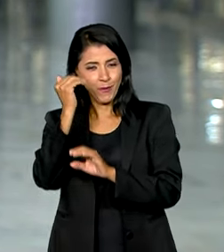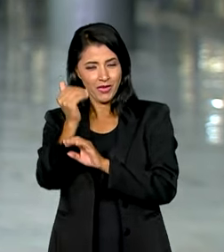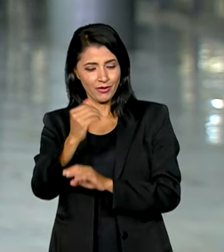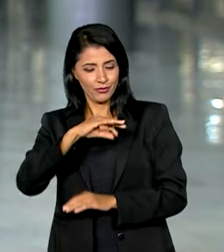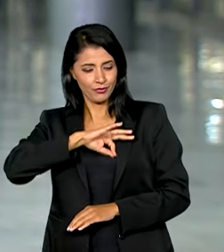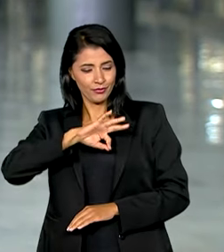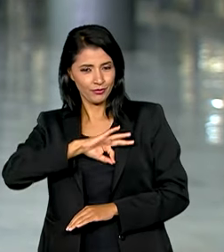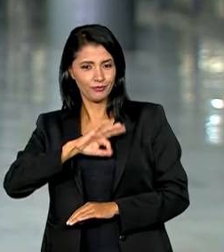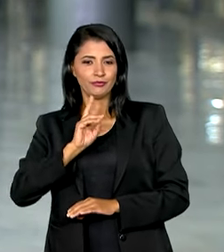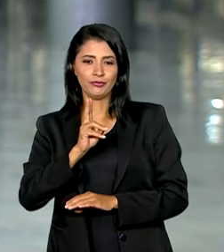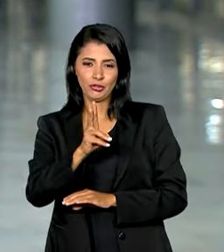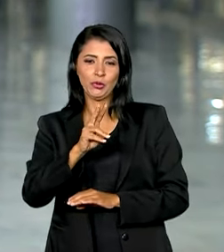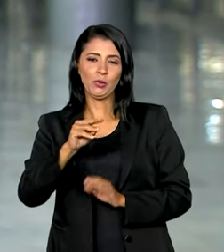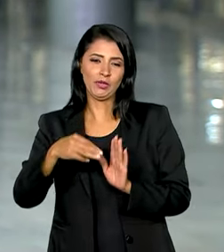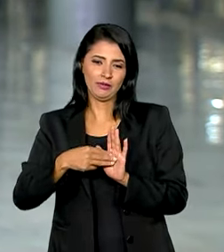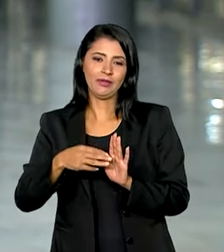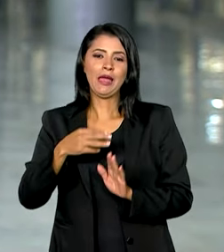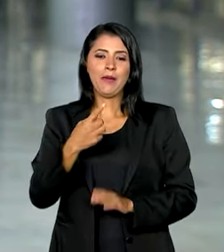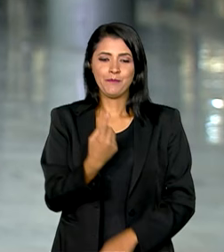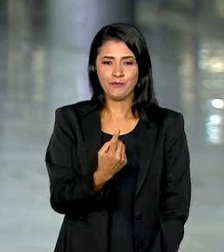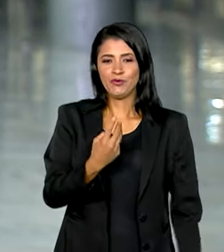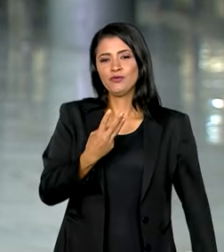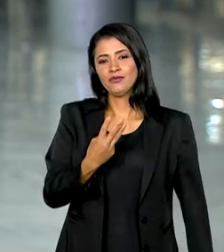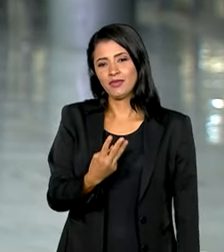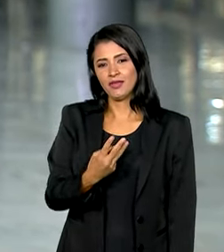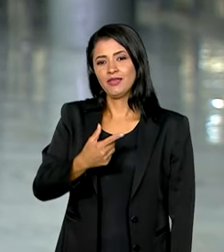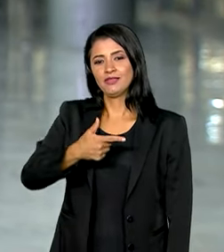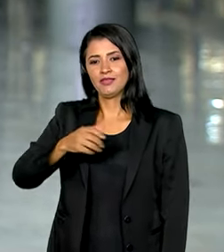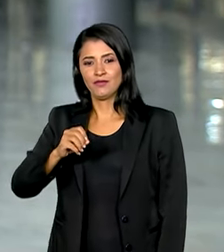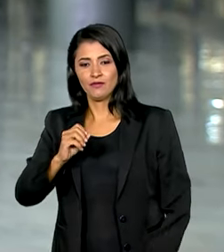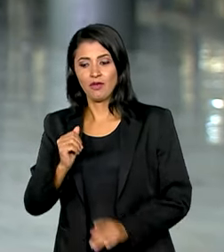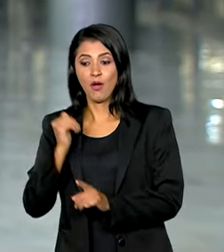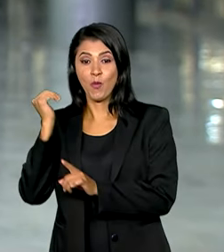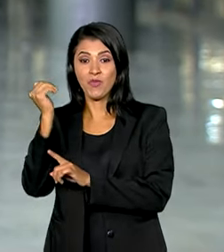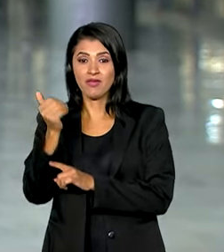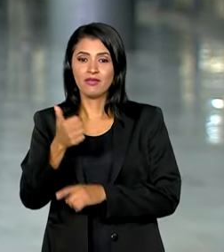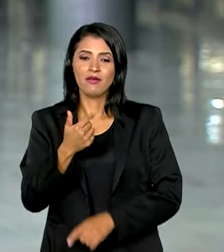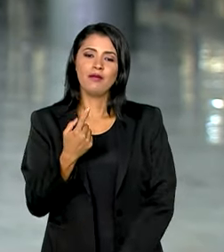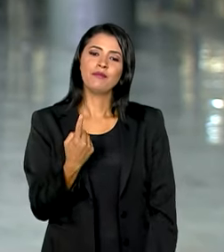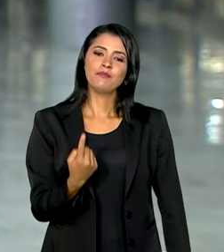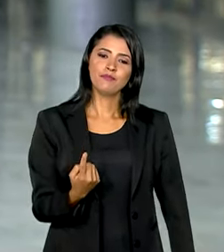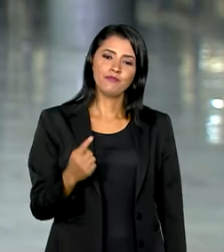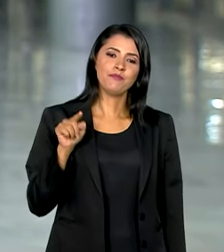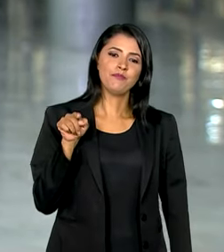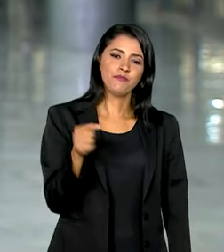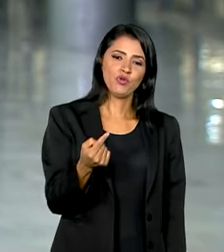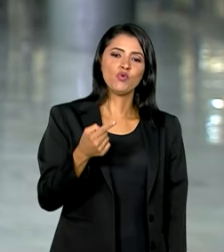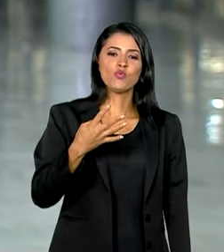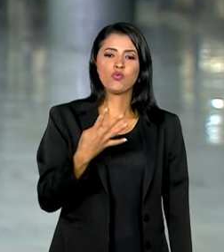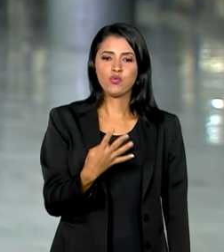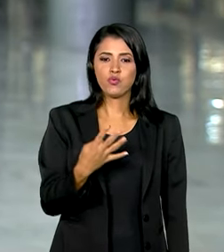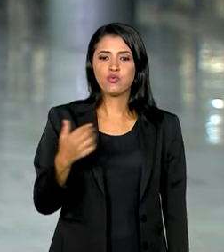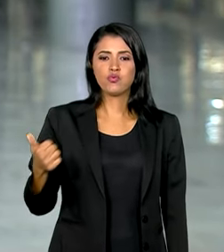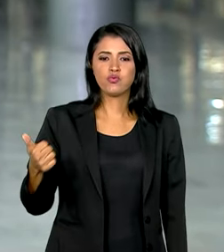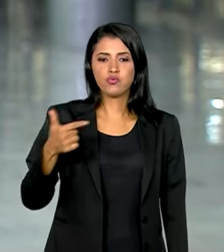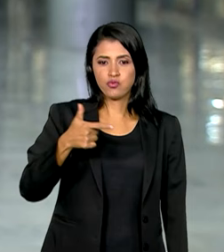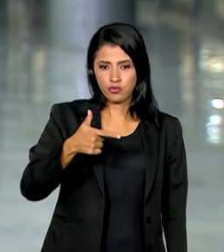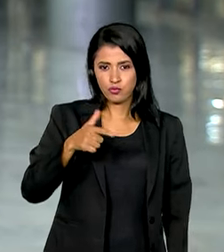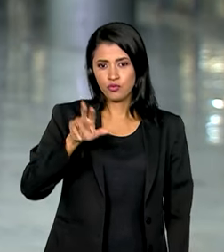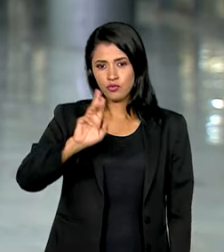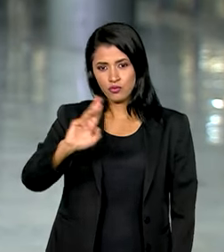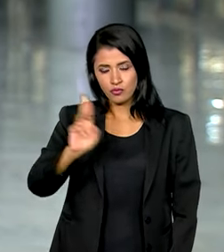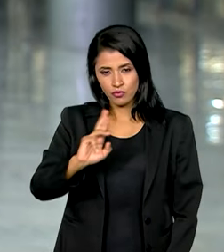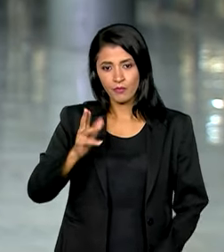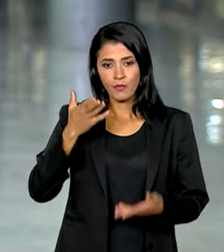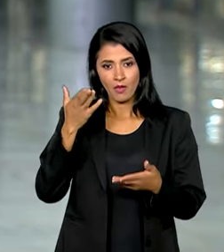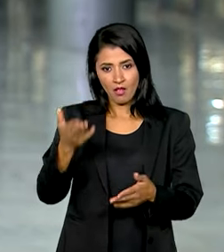mantido, passa dos atuais R$.320 para R$ 1.412. O líder do governo no Congresso, o